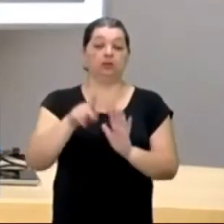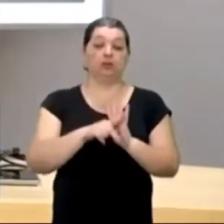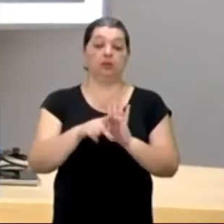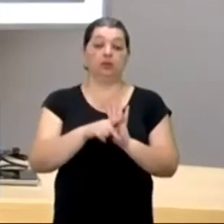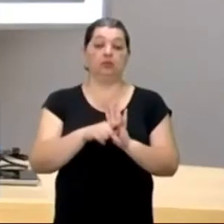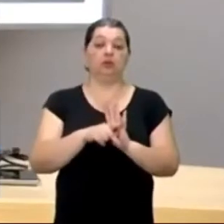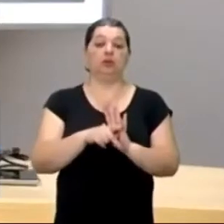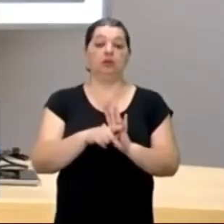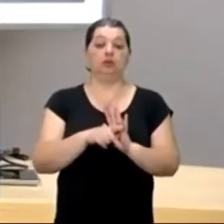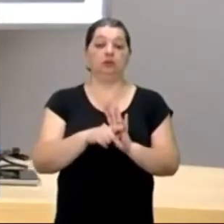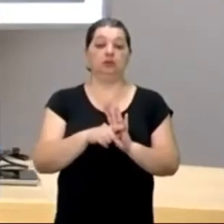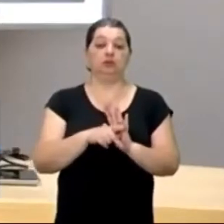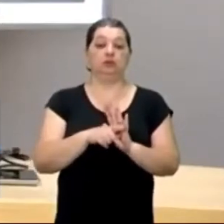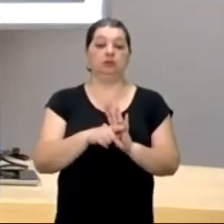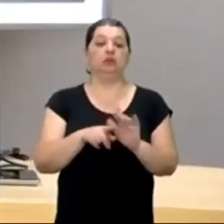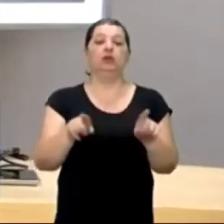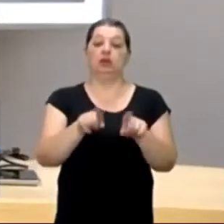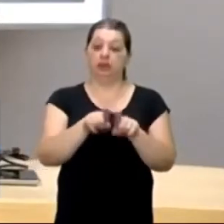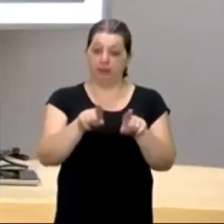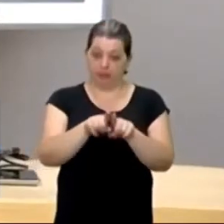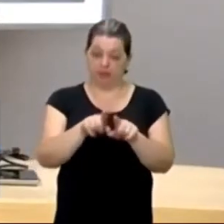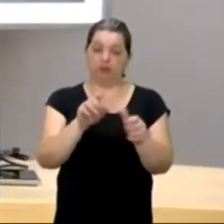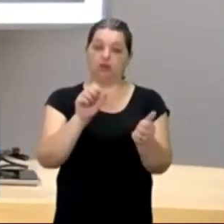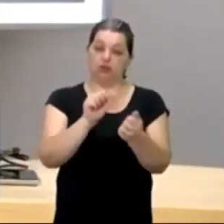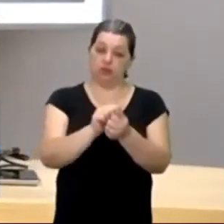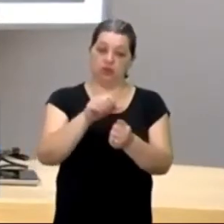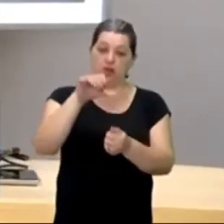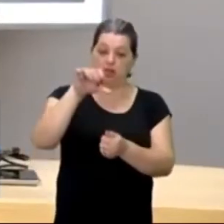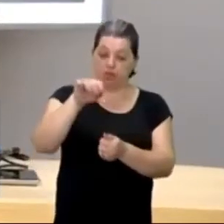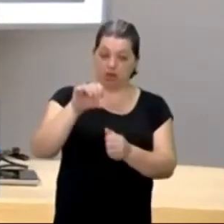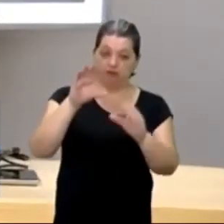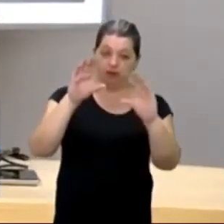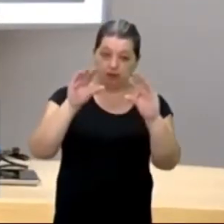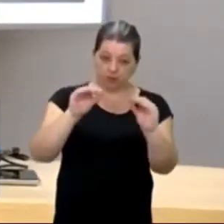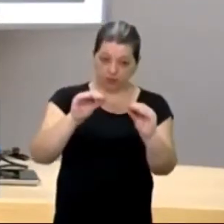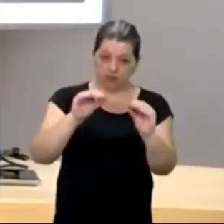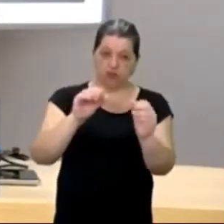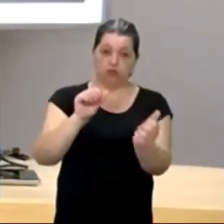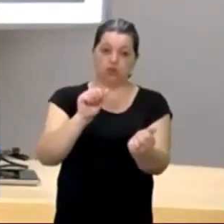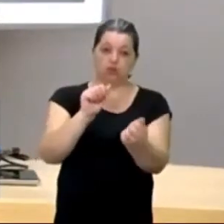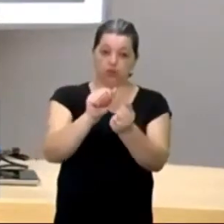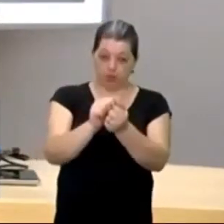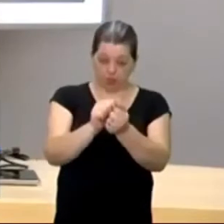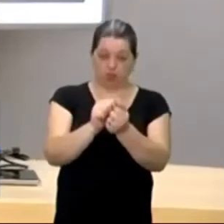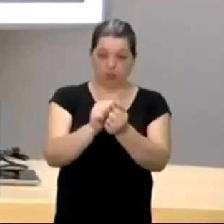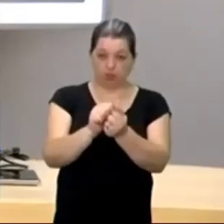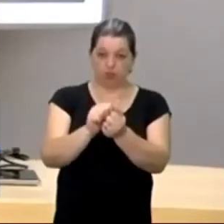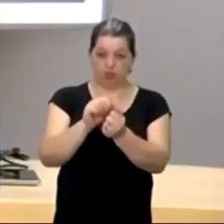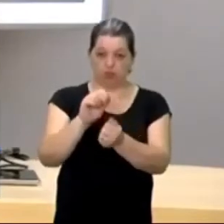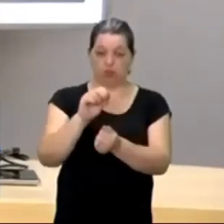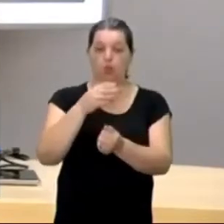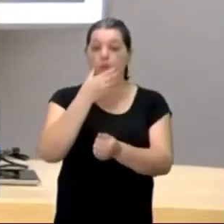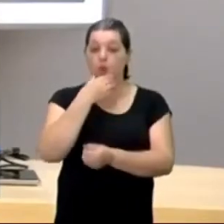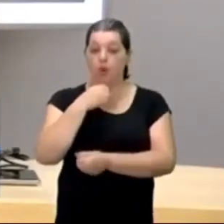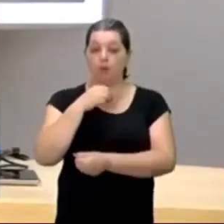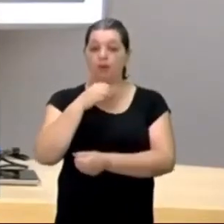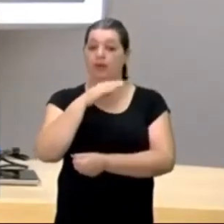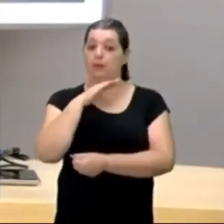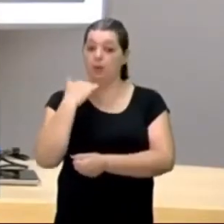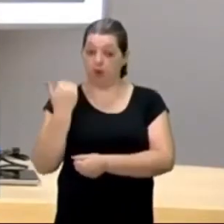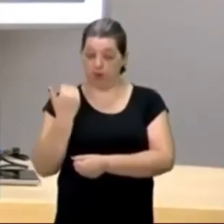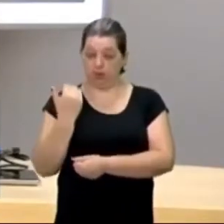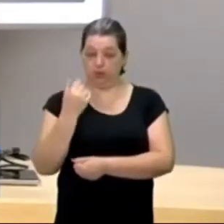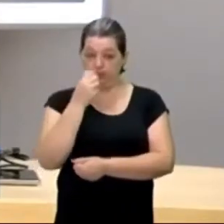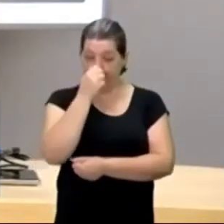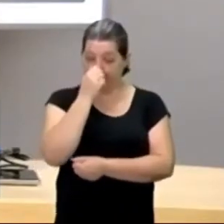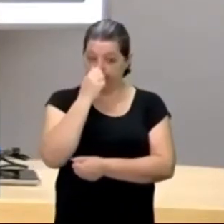as nove noites, que ele passou, com esse, Buelquem, então, você tem de